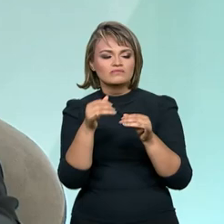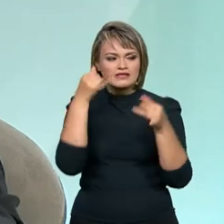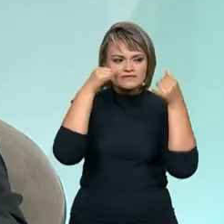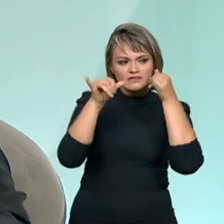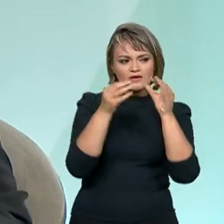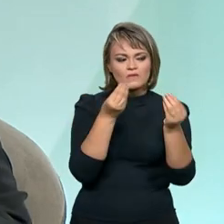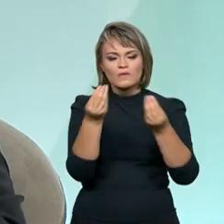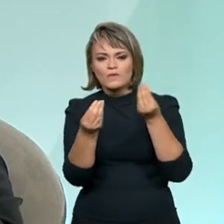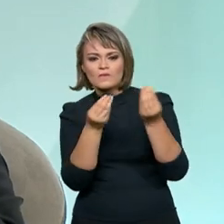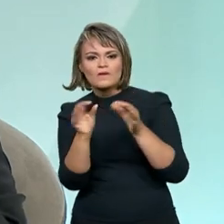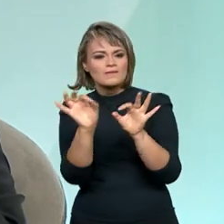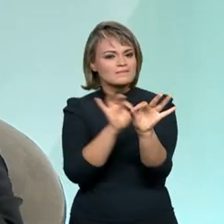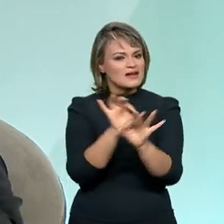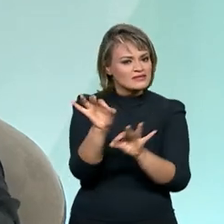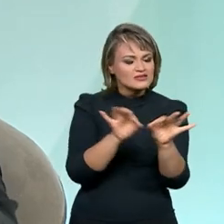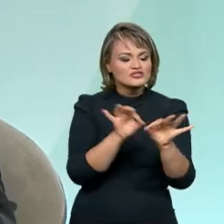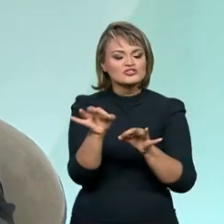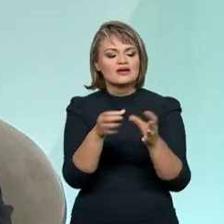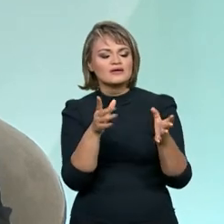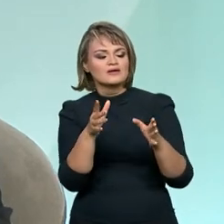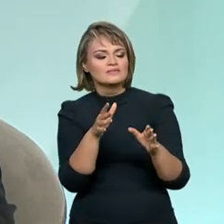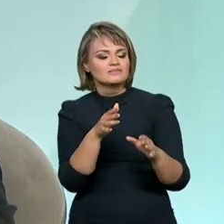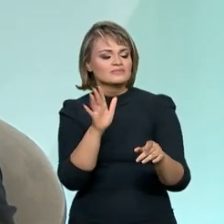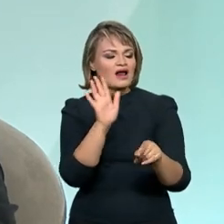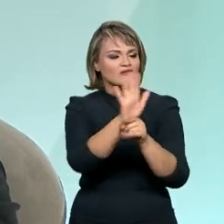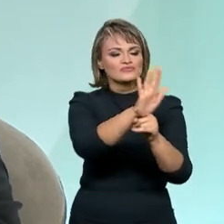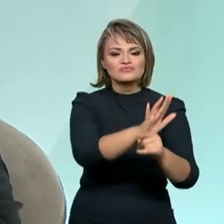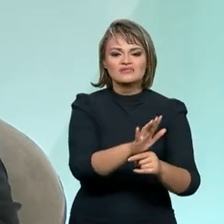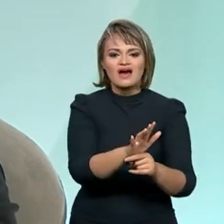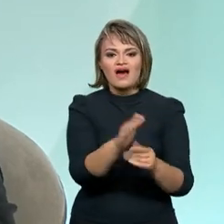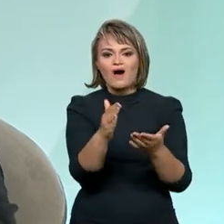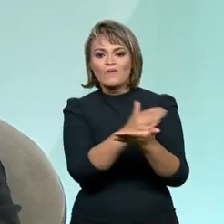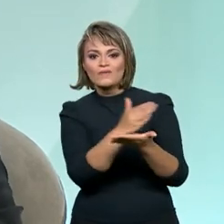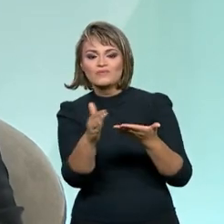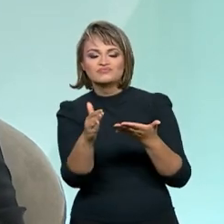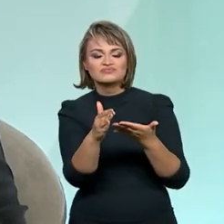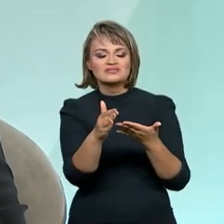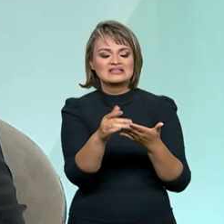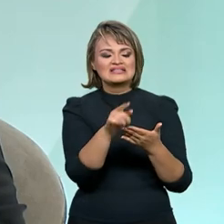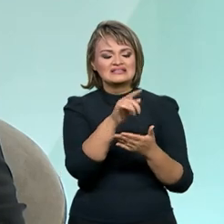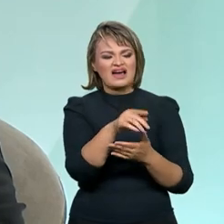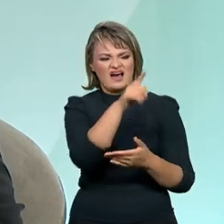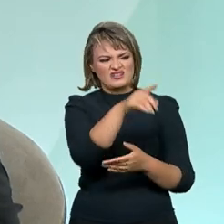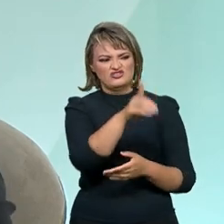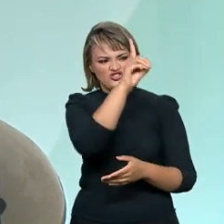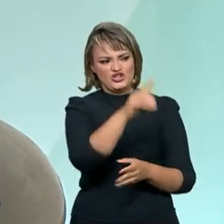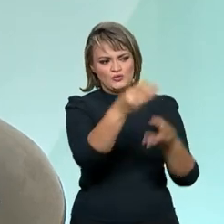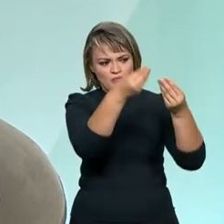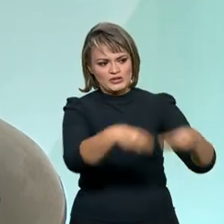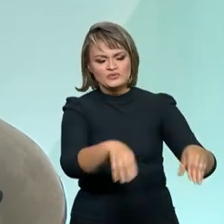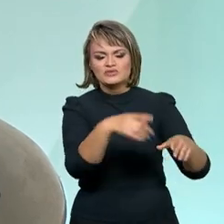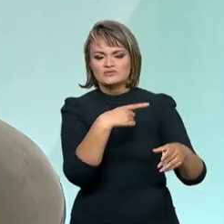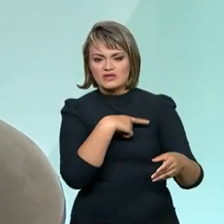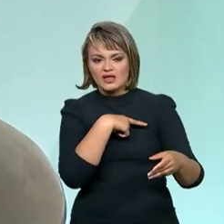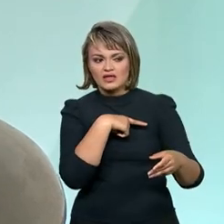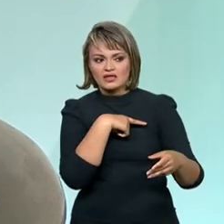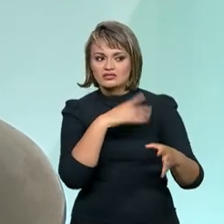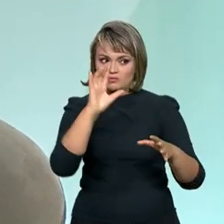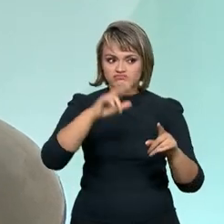planejamentos onde a gente pudesse também resgatar algumas formas violadoras de direitos humanos e conseguimos